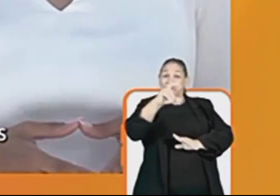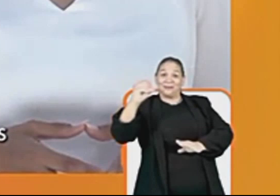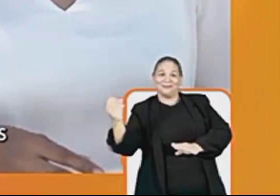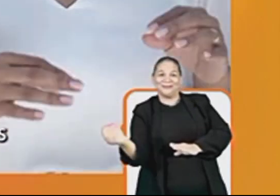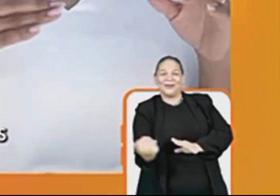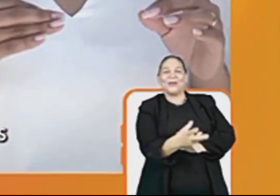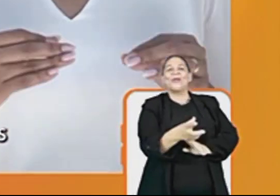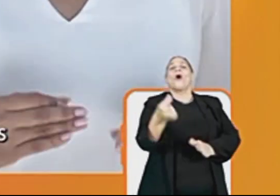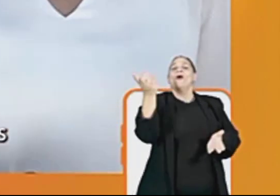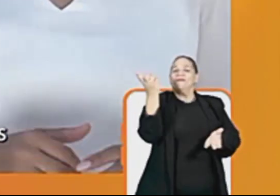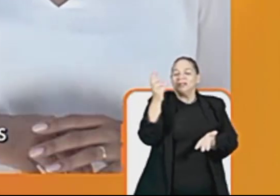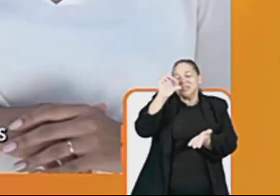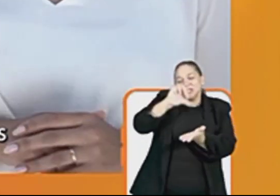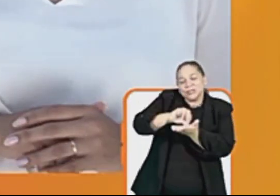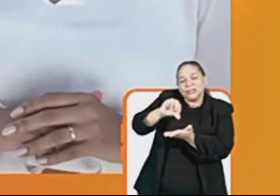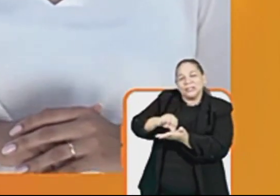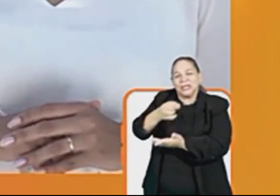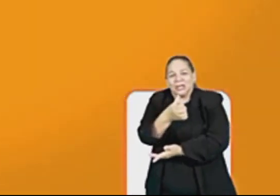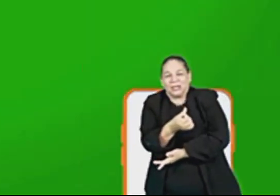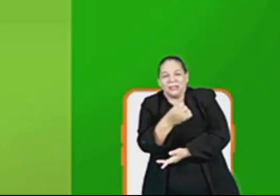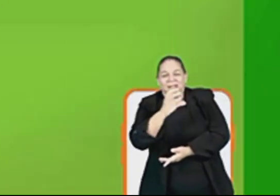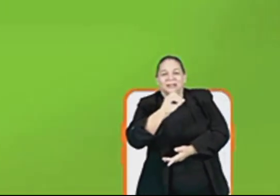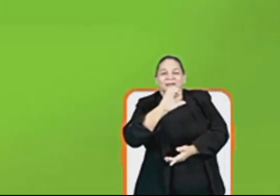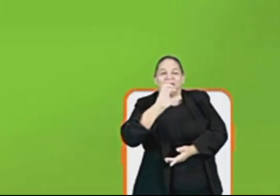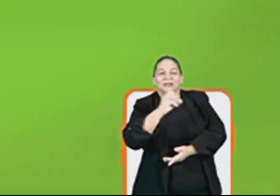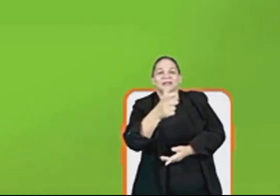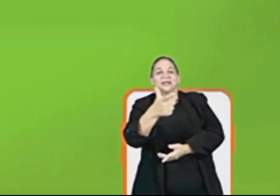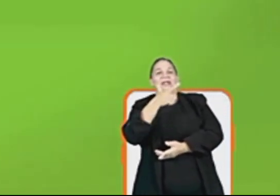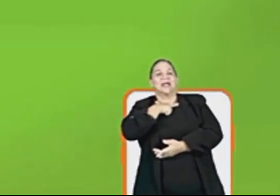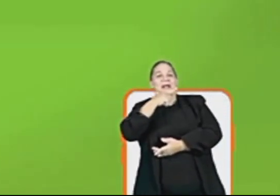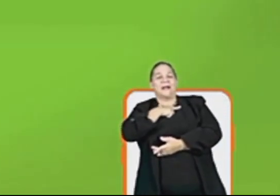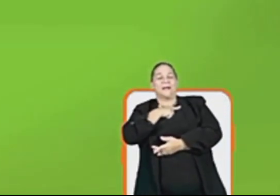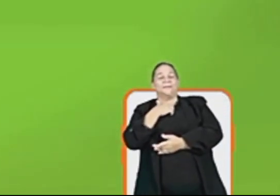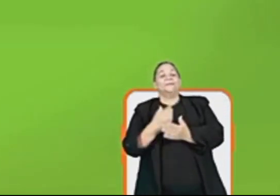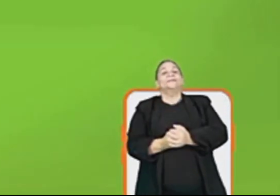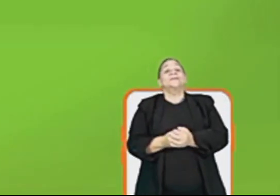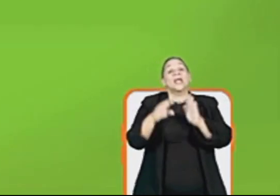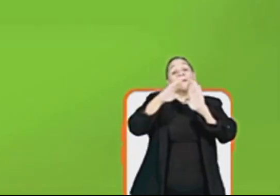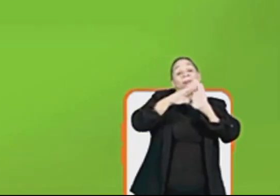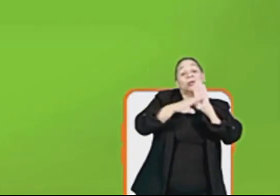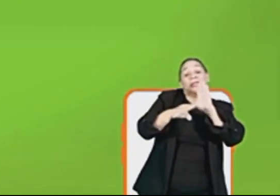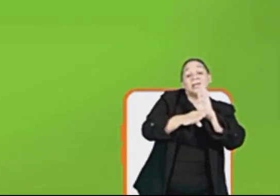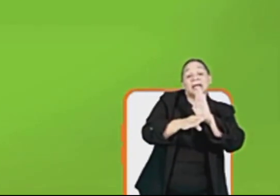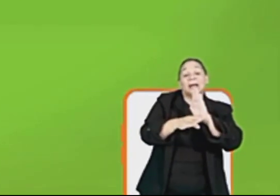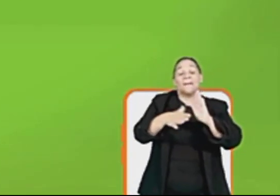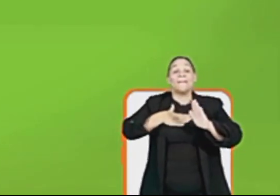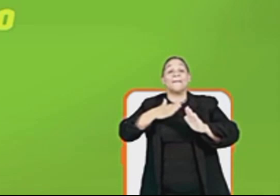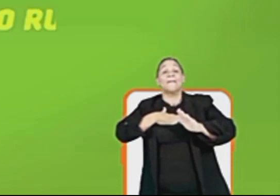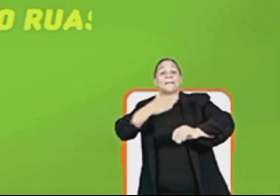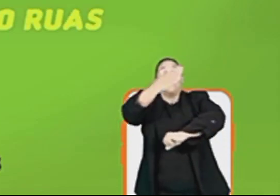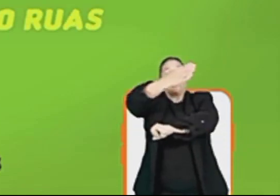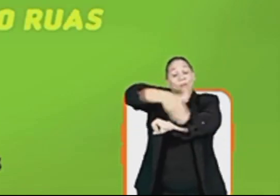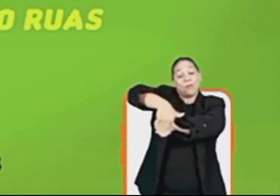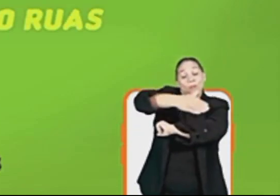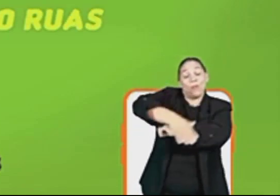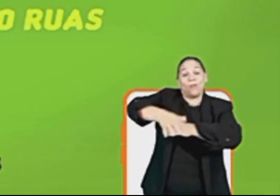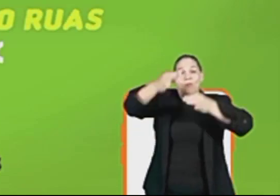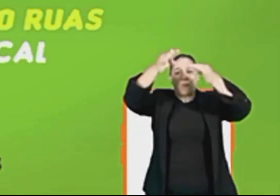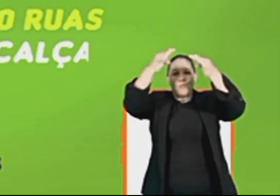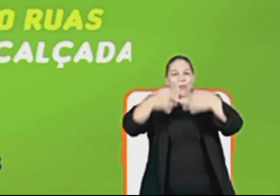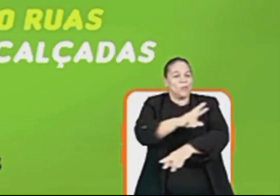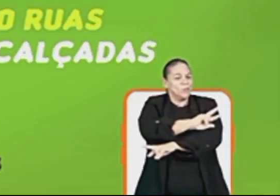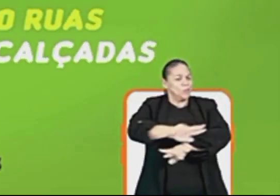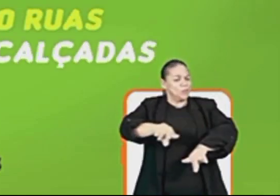unidades e abertura de mais de 600 vagas Vamos criar o programa Minha Rua Pronta Para calçar mais de 400 ruas em